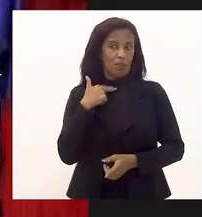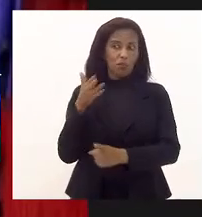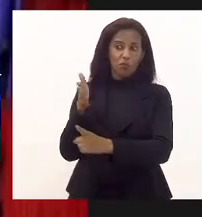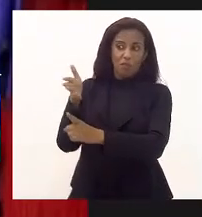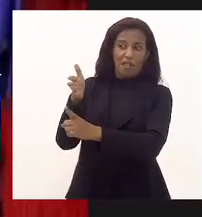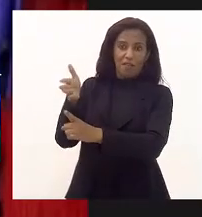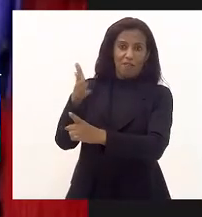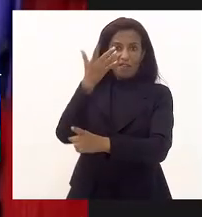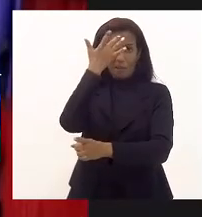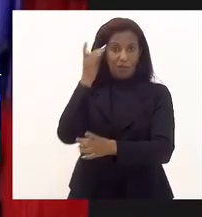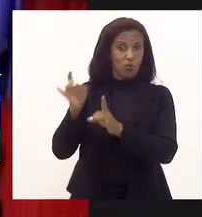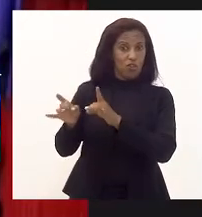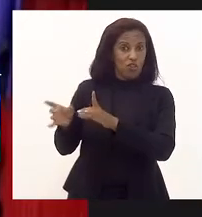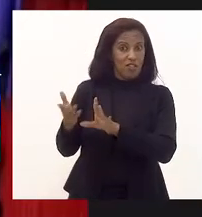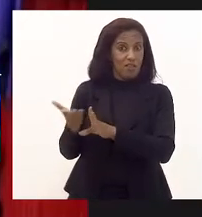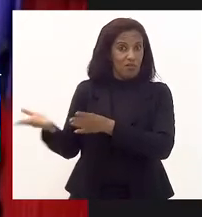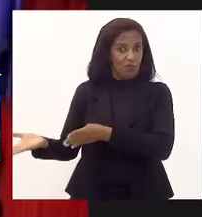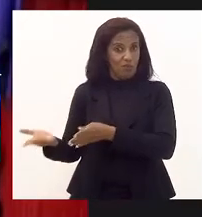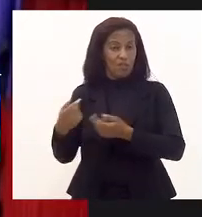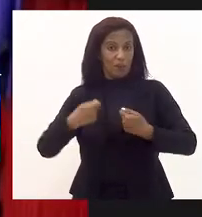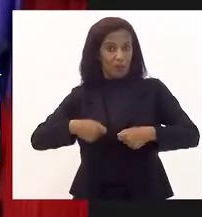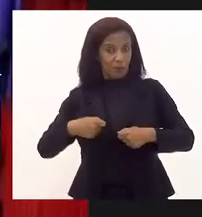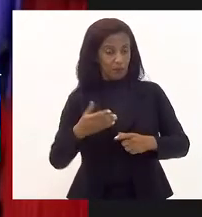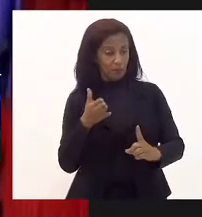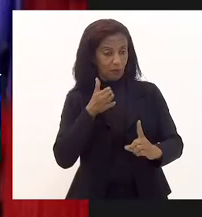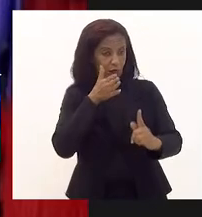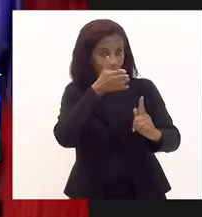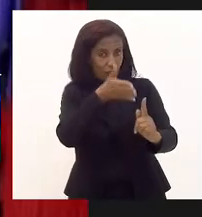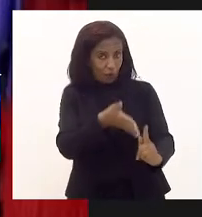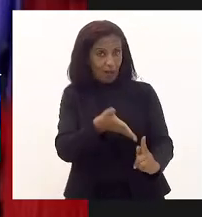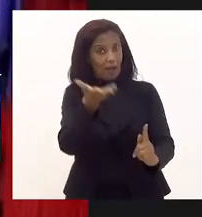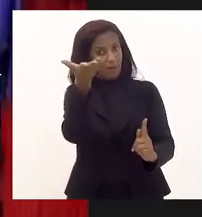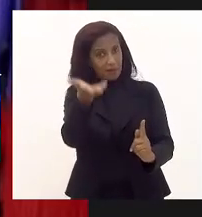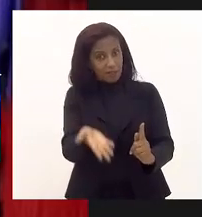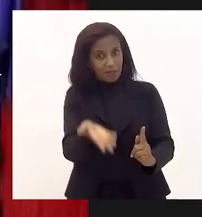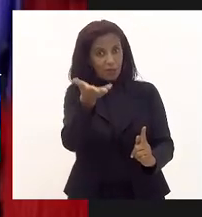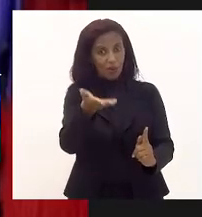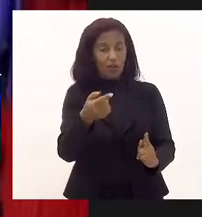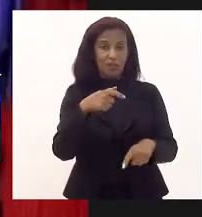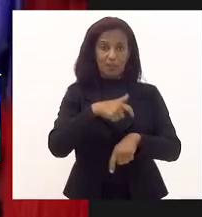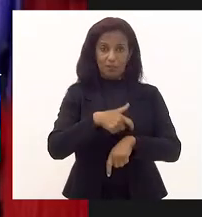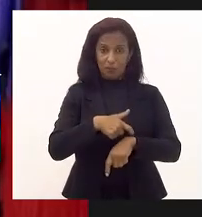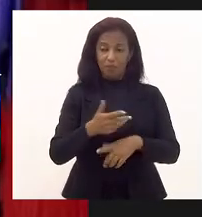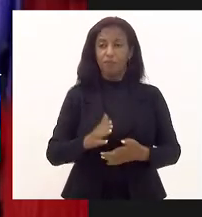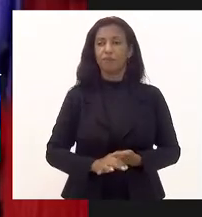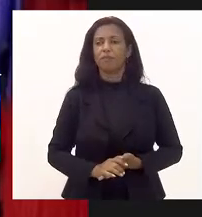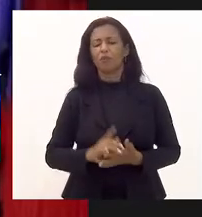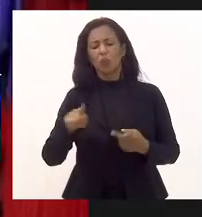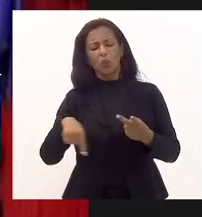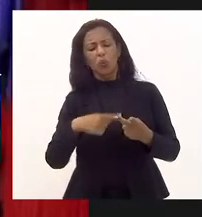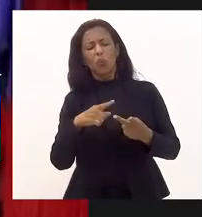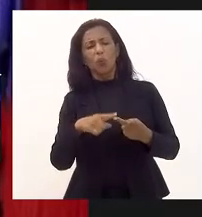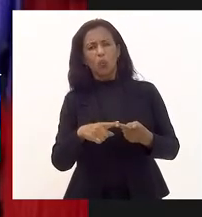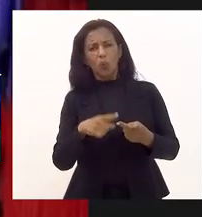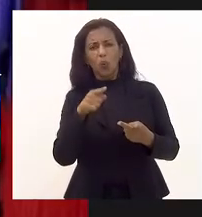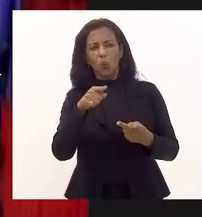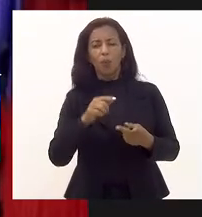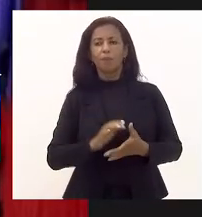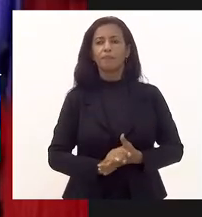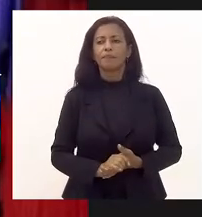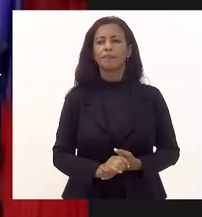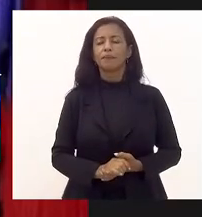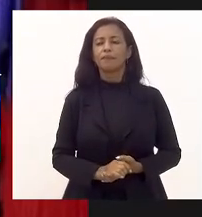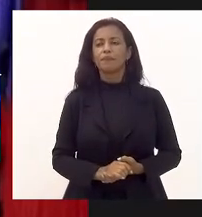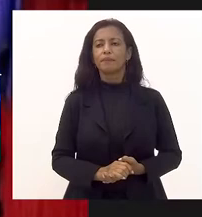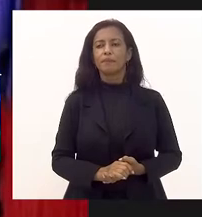eles em nenhum discurso. Então, eu preciso realmente me referir à senhora nesse momento. Outro ponto feito pelo Instituto de São